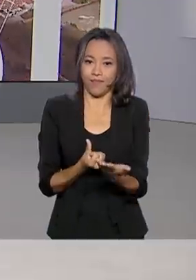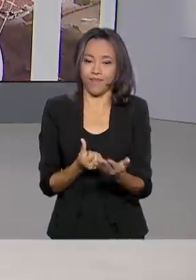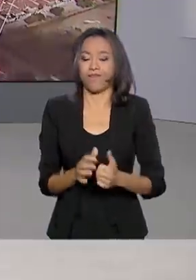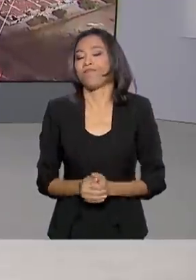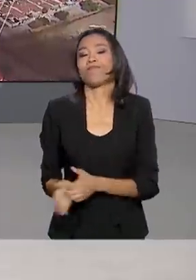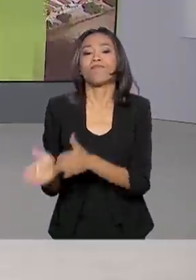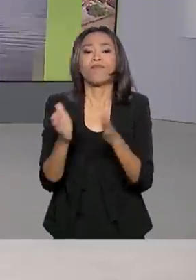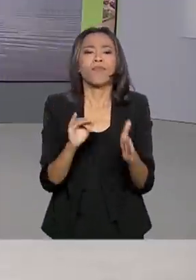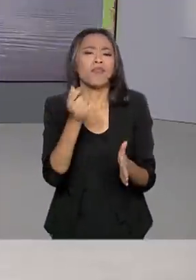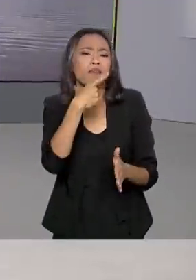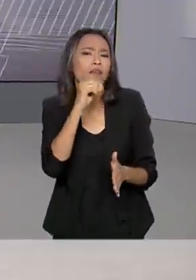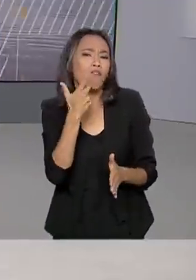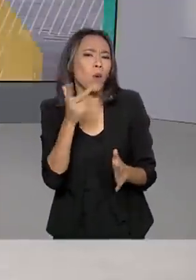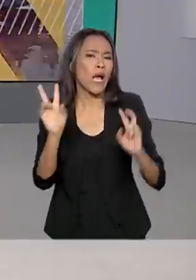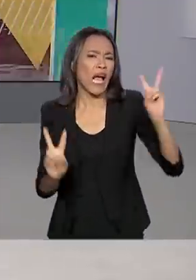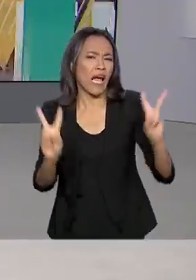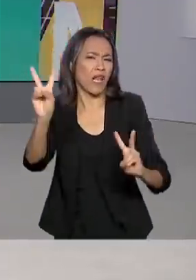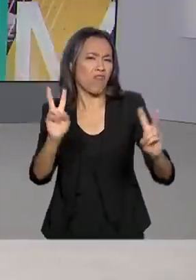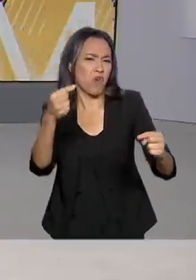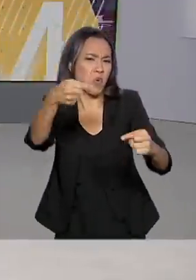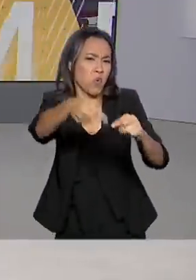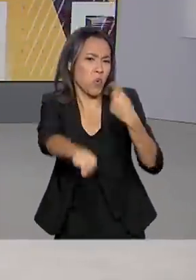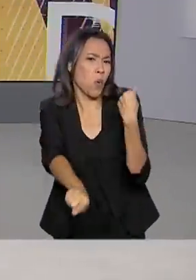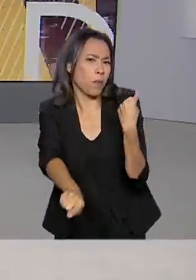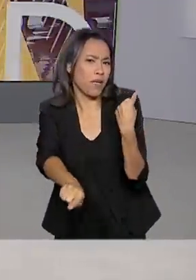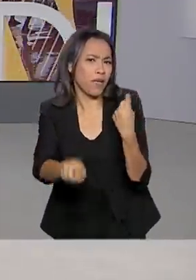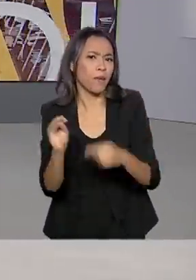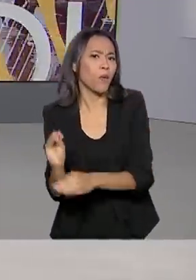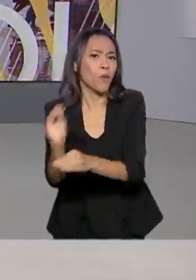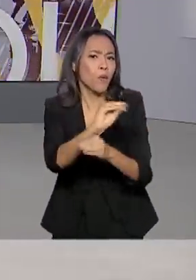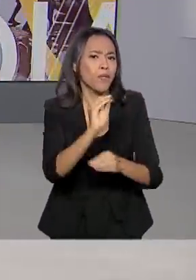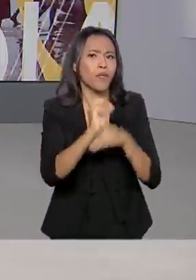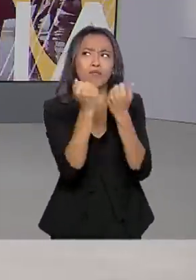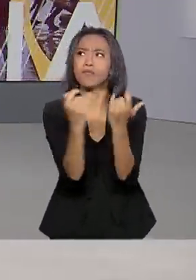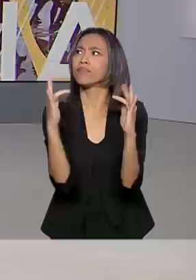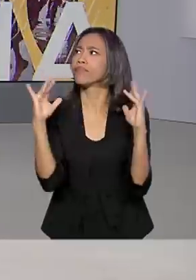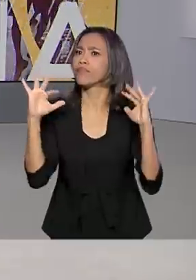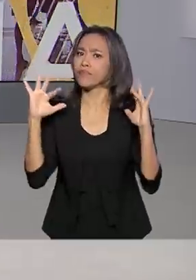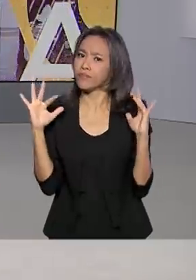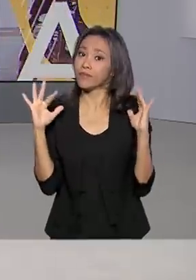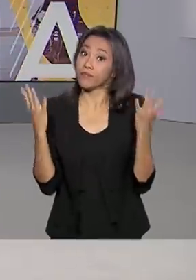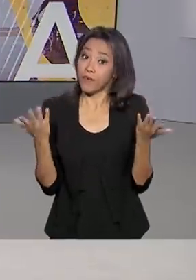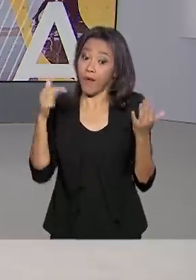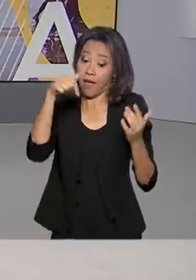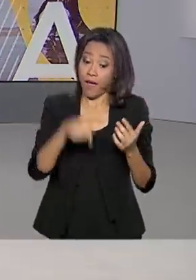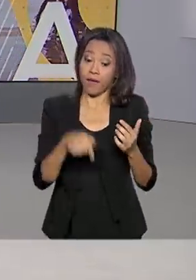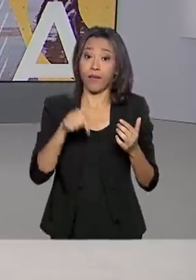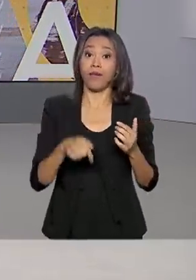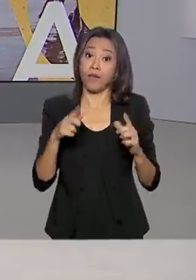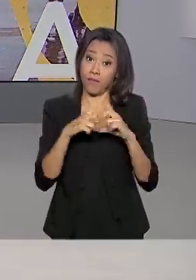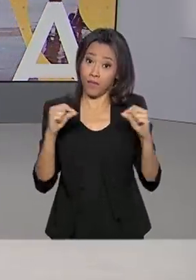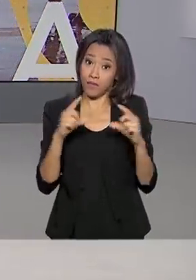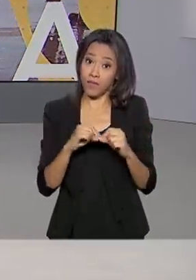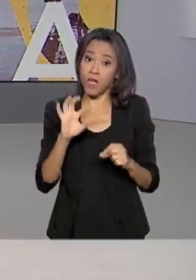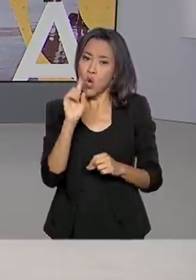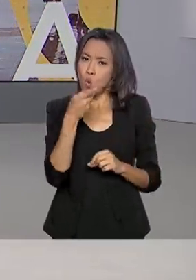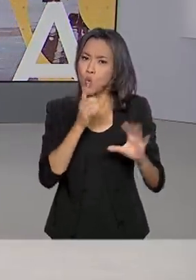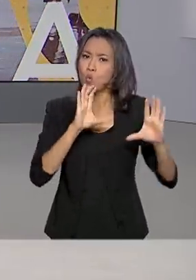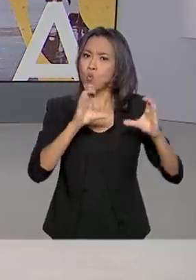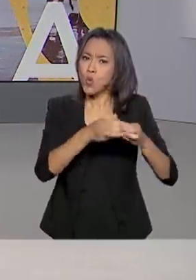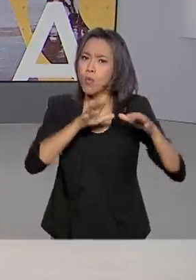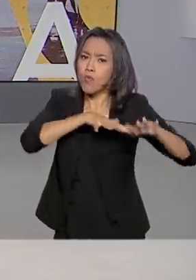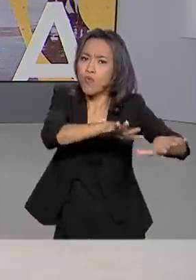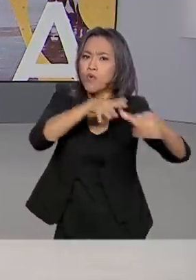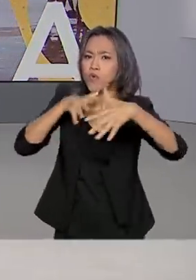E quem disse que Carnaval não combina com preservação do meio ambiente? Aqui na capital federal, um dos blocos de rua da cidade deu